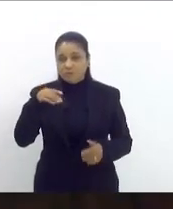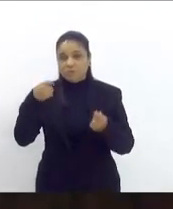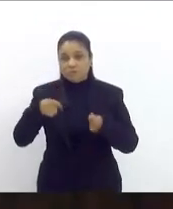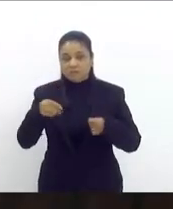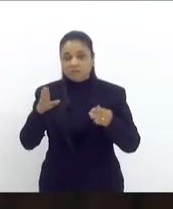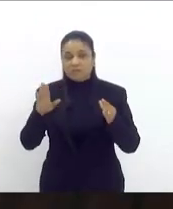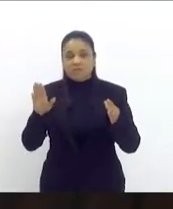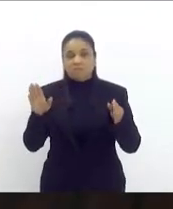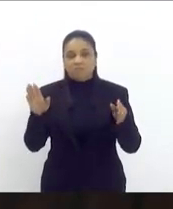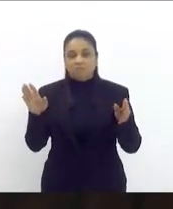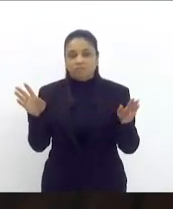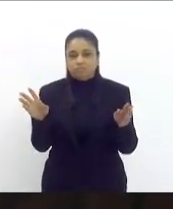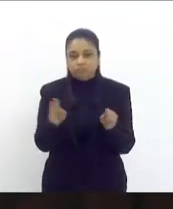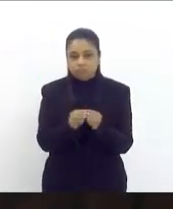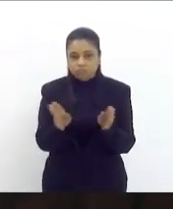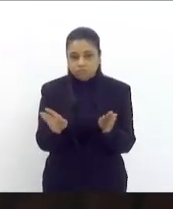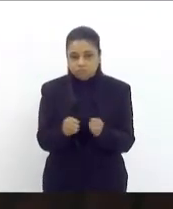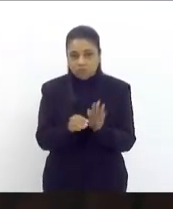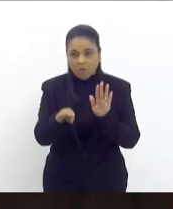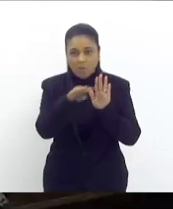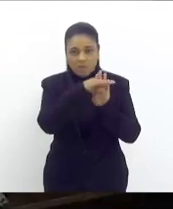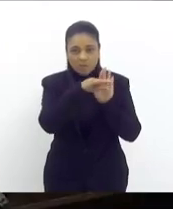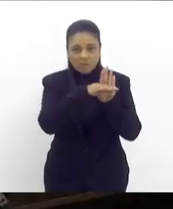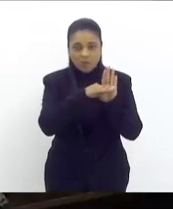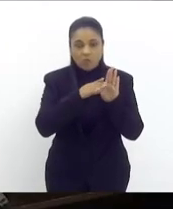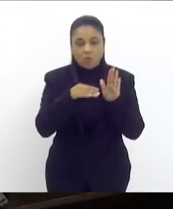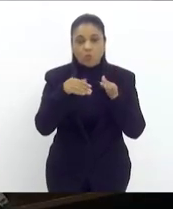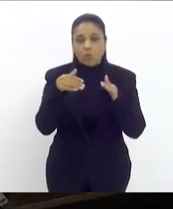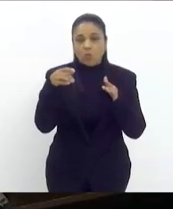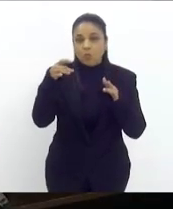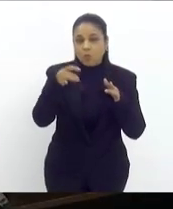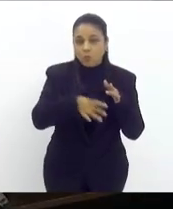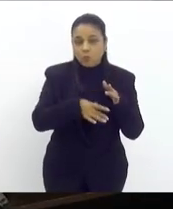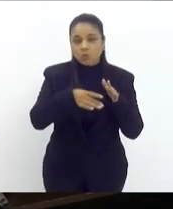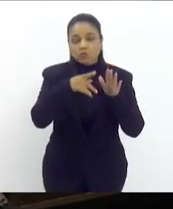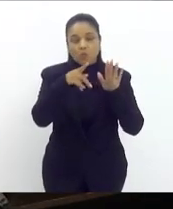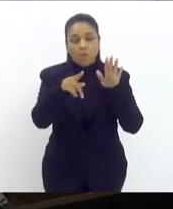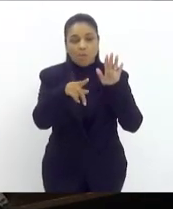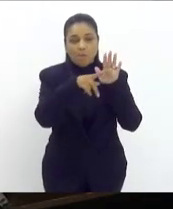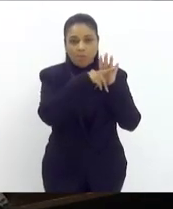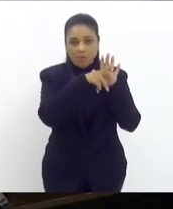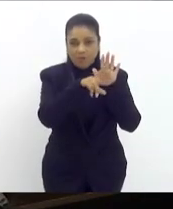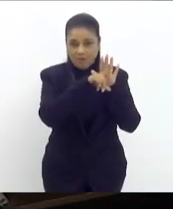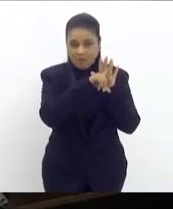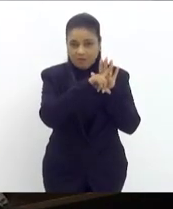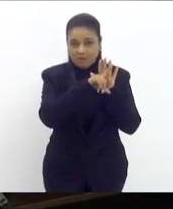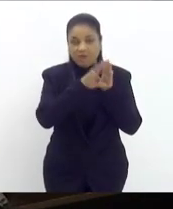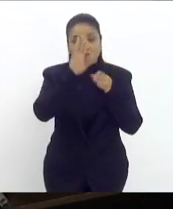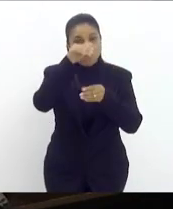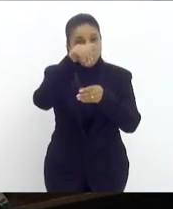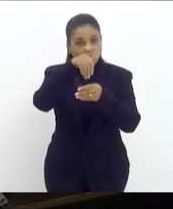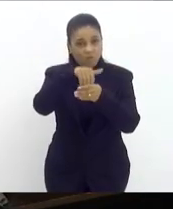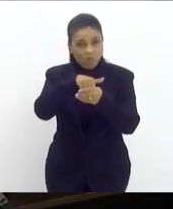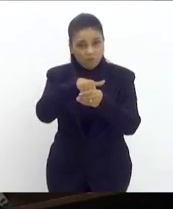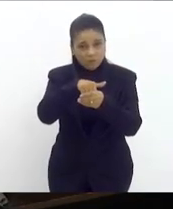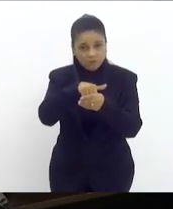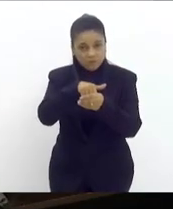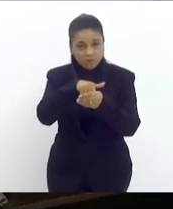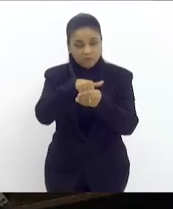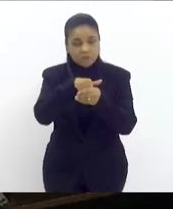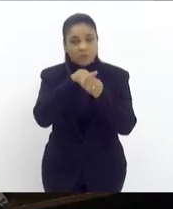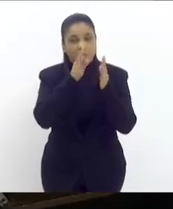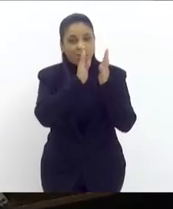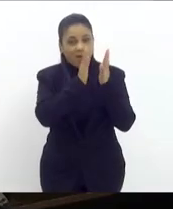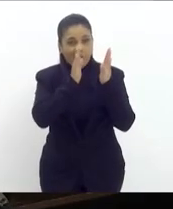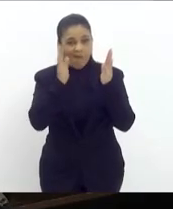a pauta o último projeto então eu vou colocar em votação vou abrir uma pela ordem